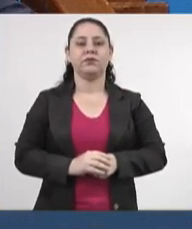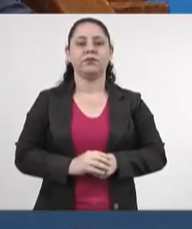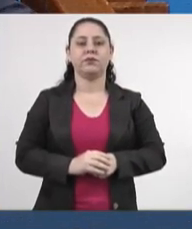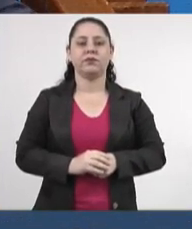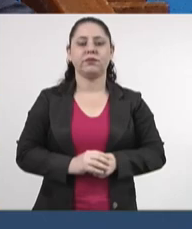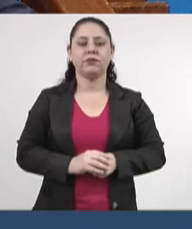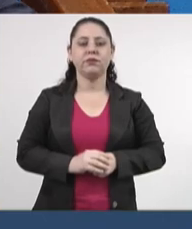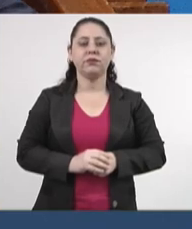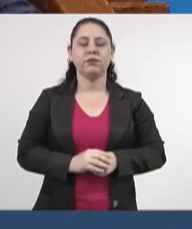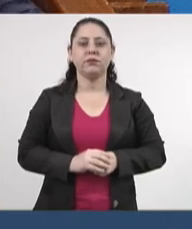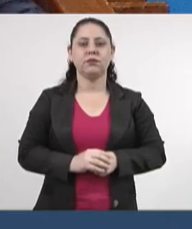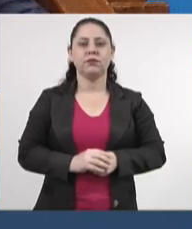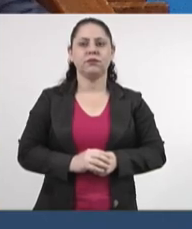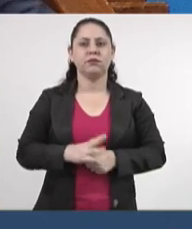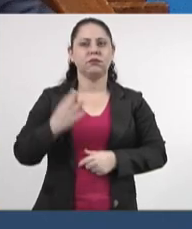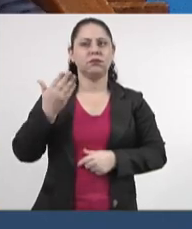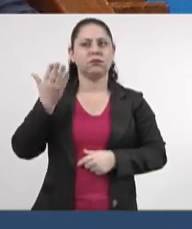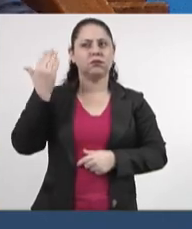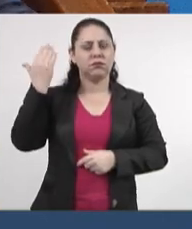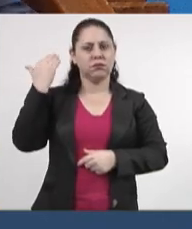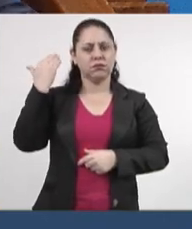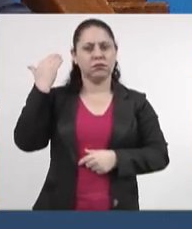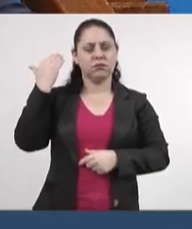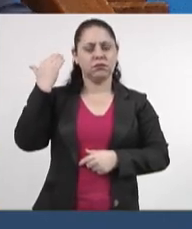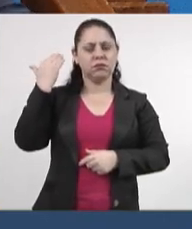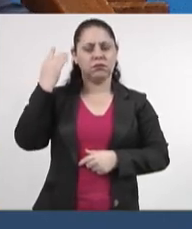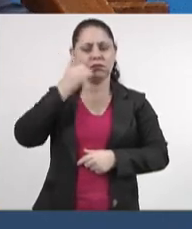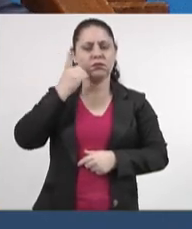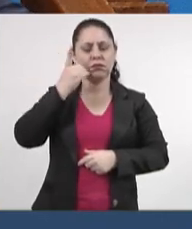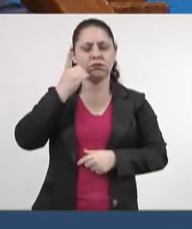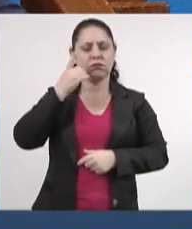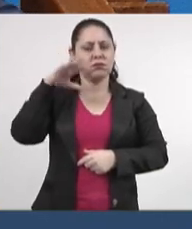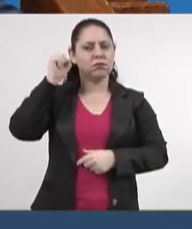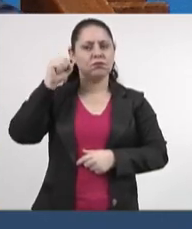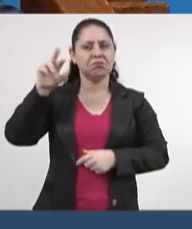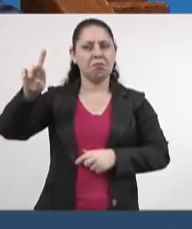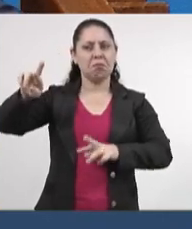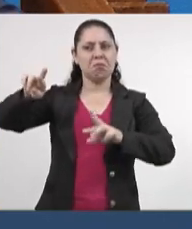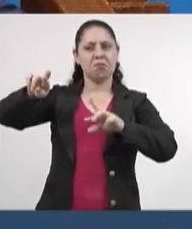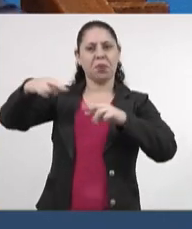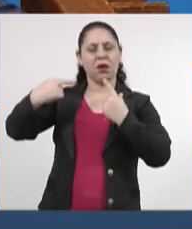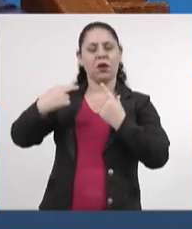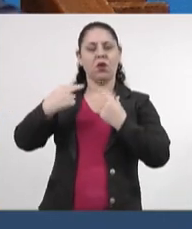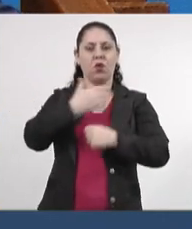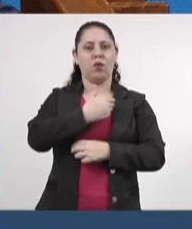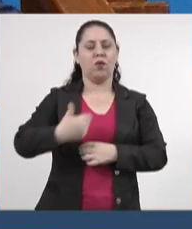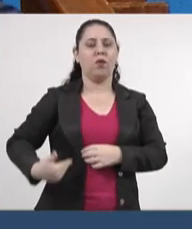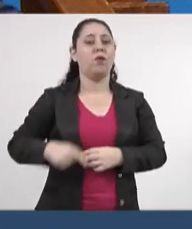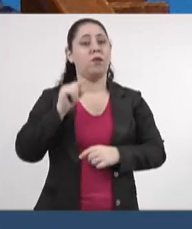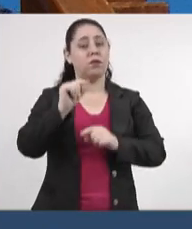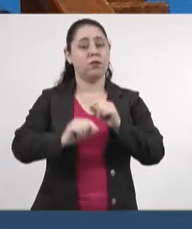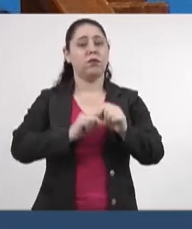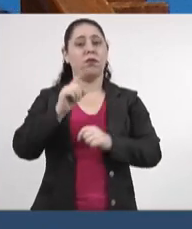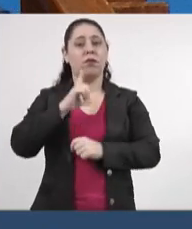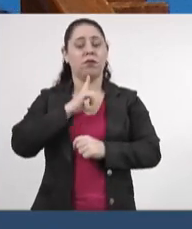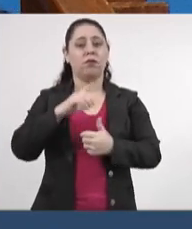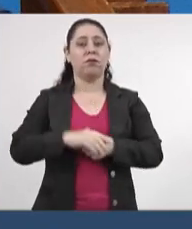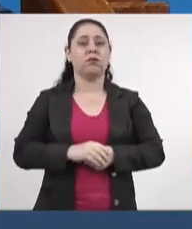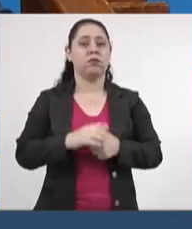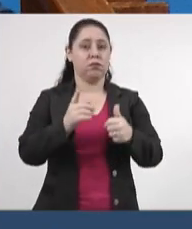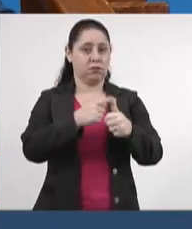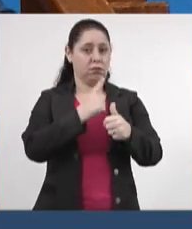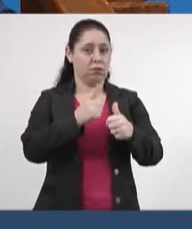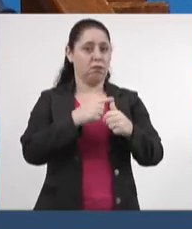E esses dias esse parlamentar ouviu uma crítica ao governo de que teria um primeiro